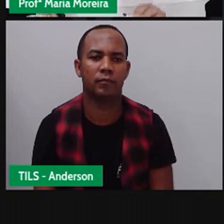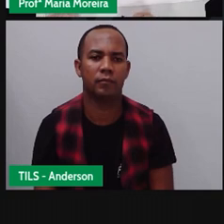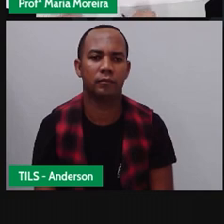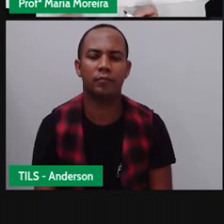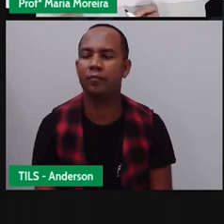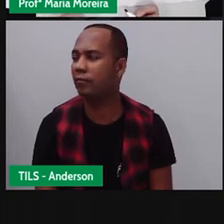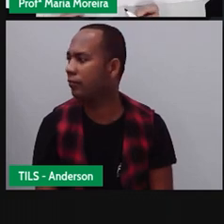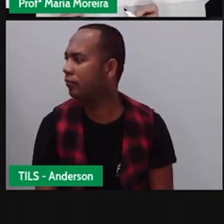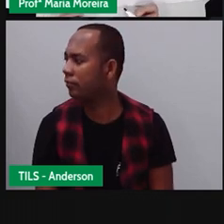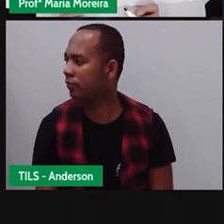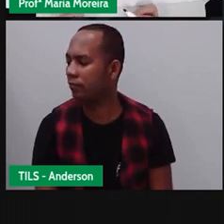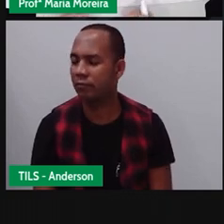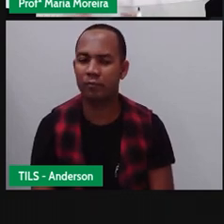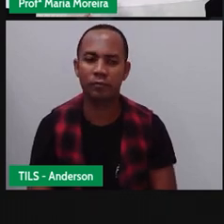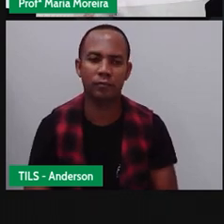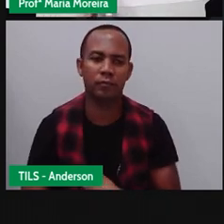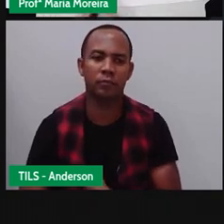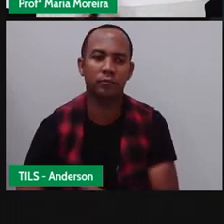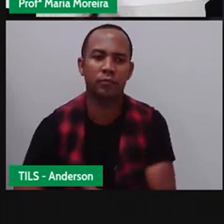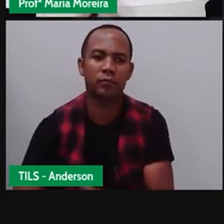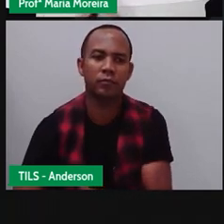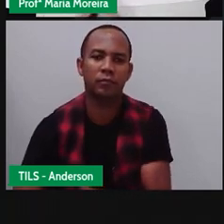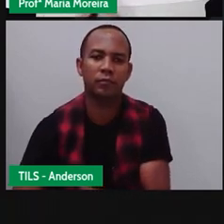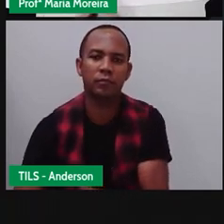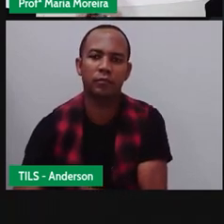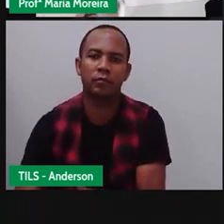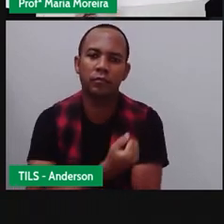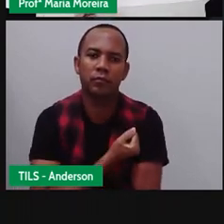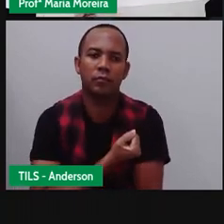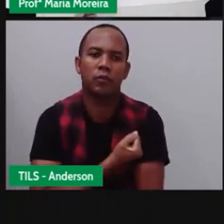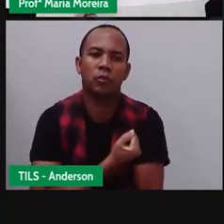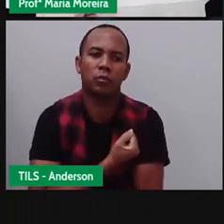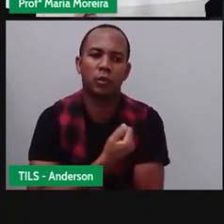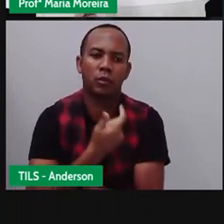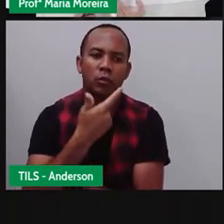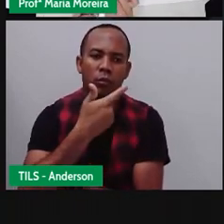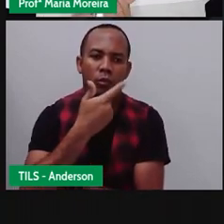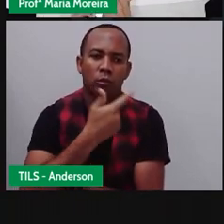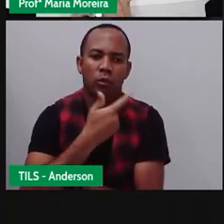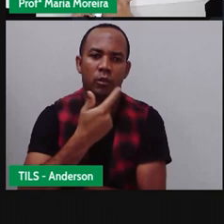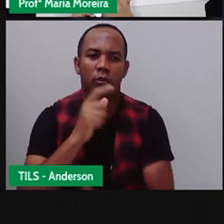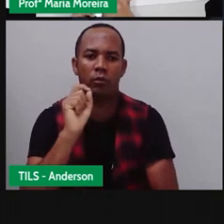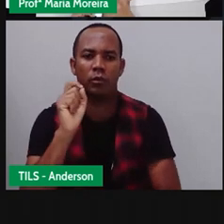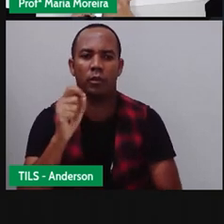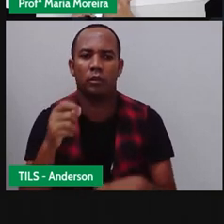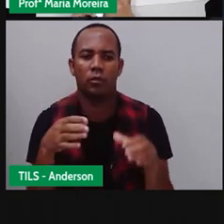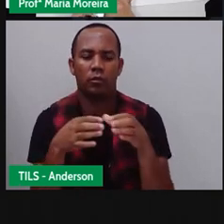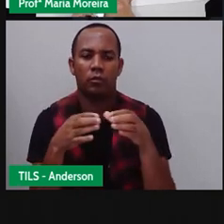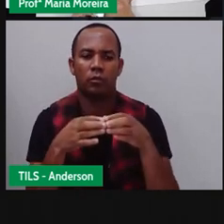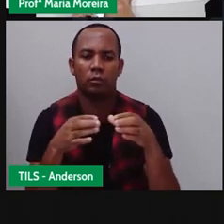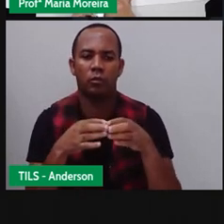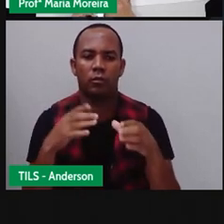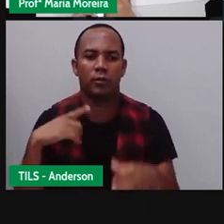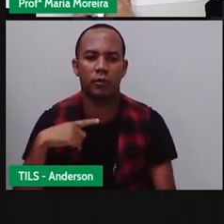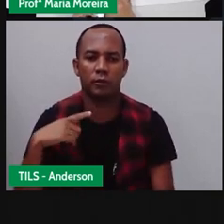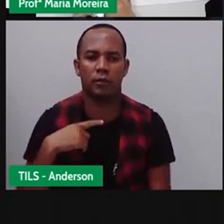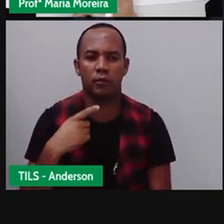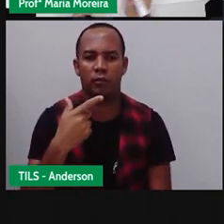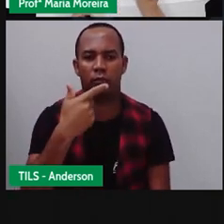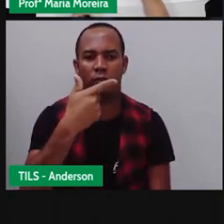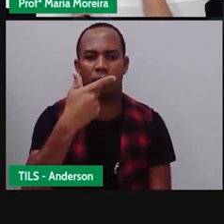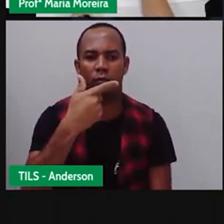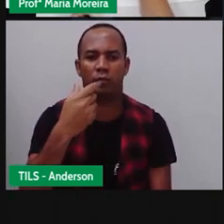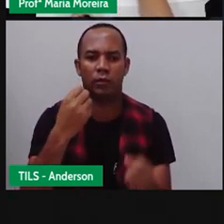Esse ficou melhor. Dois, não é isso? Por que eu coloquei o numeral dois? Porque em cada grupo daquele eu tenho o quê? Dois